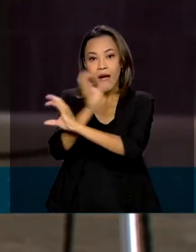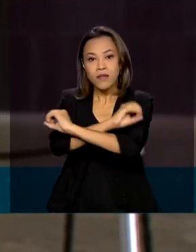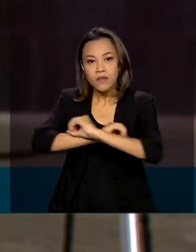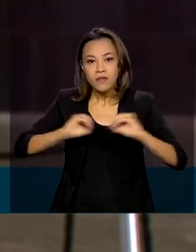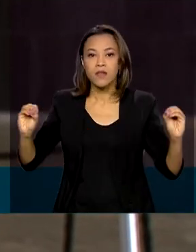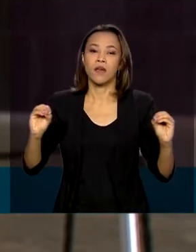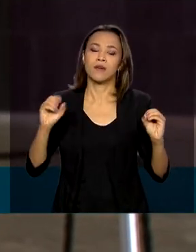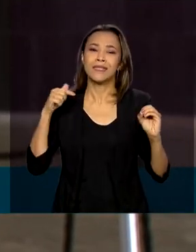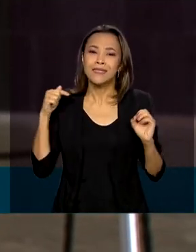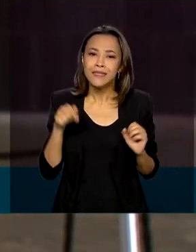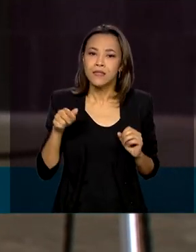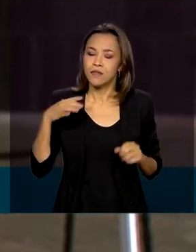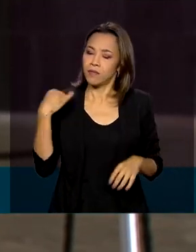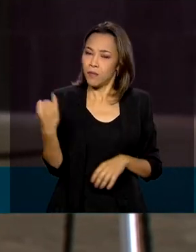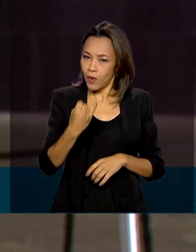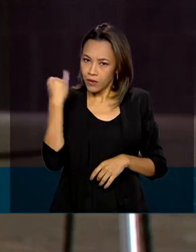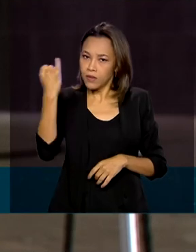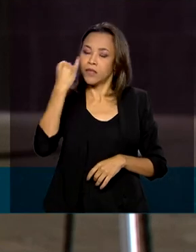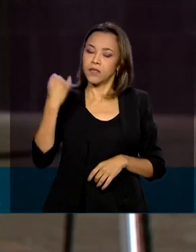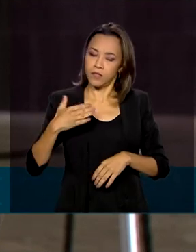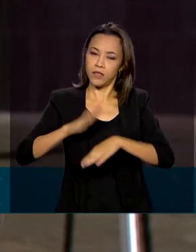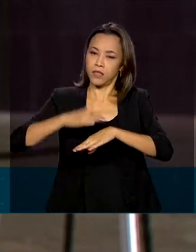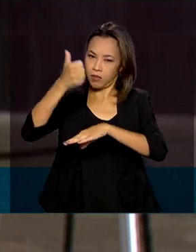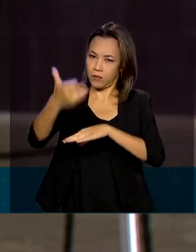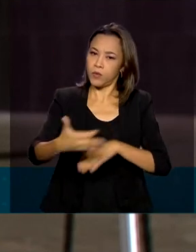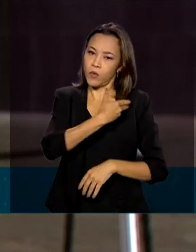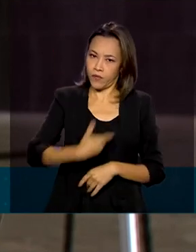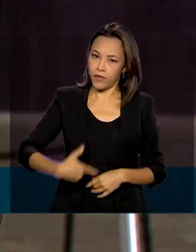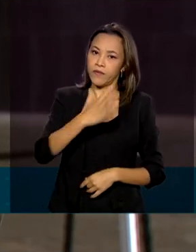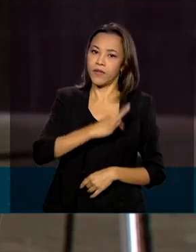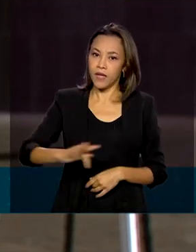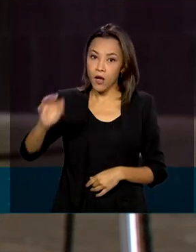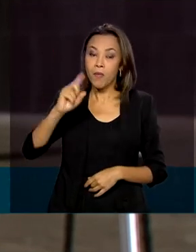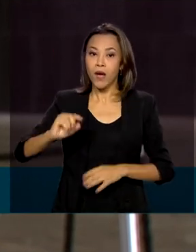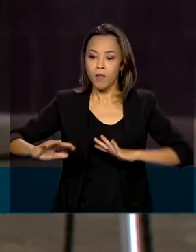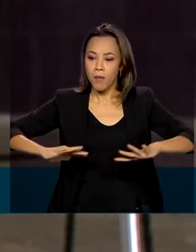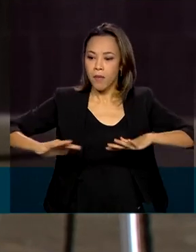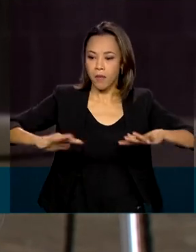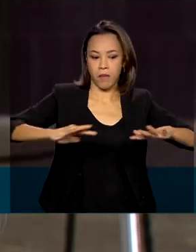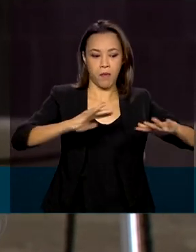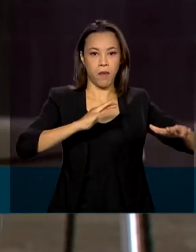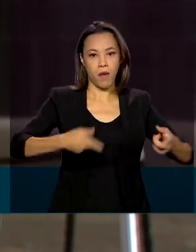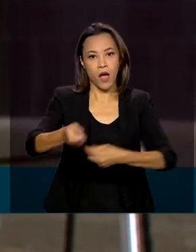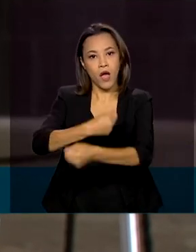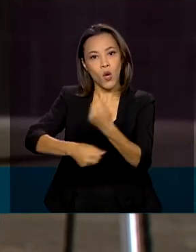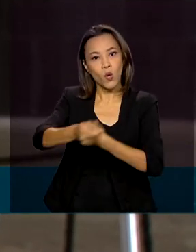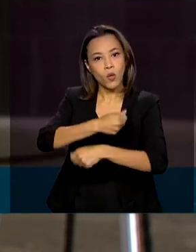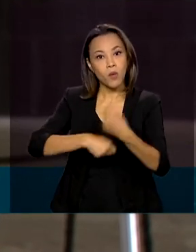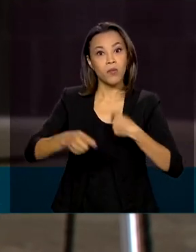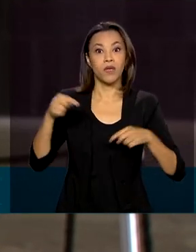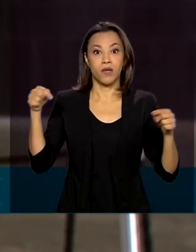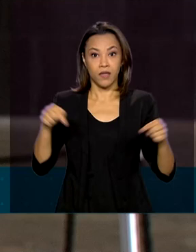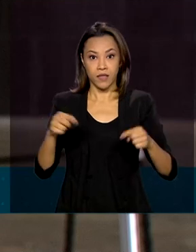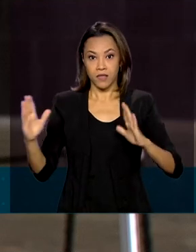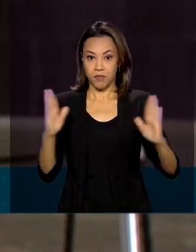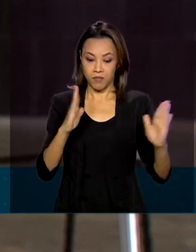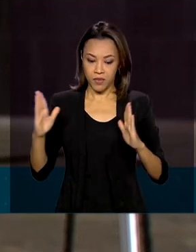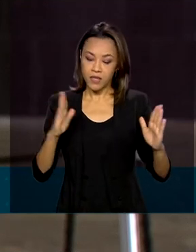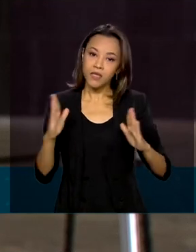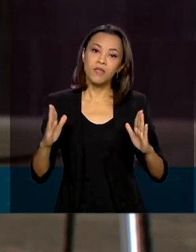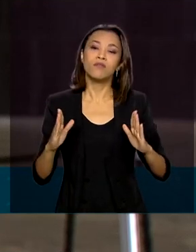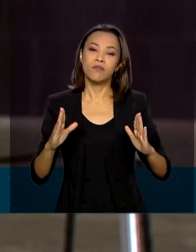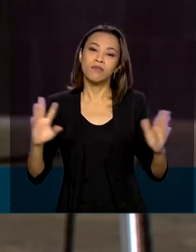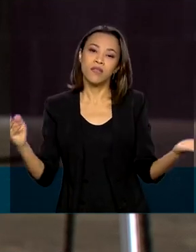Uma medida importante, segundo o governo federal, é realmente para aquecer a economia nesse momento de impacto gerado pela crise